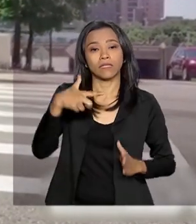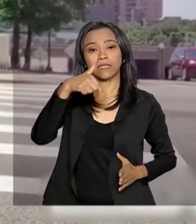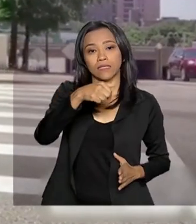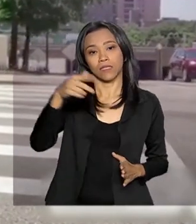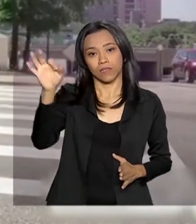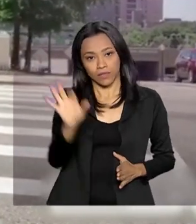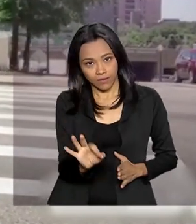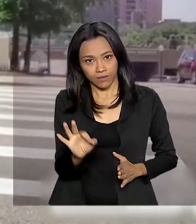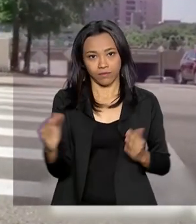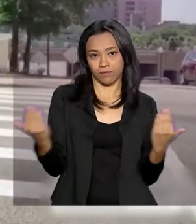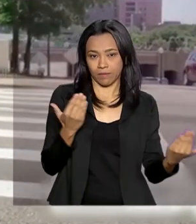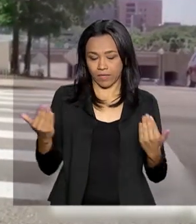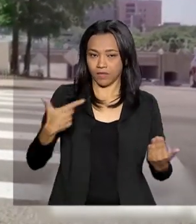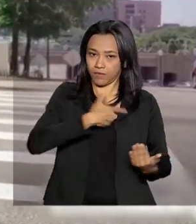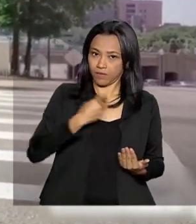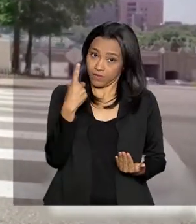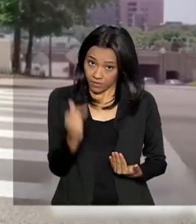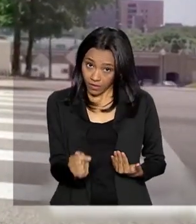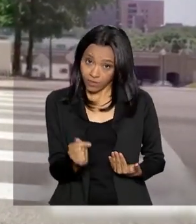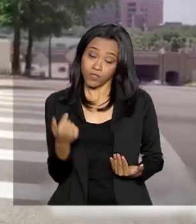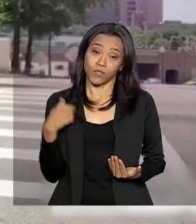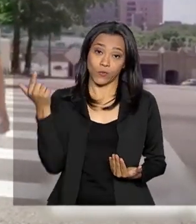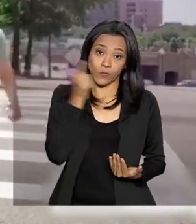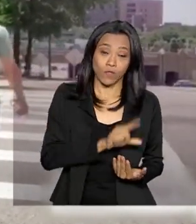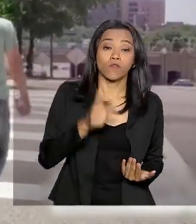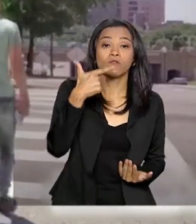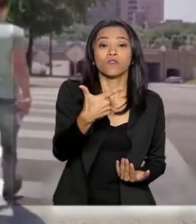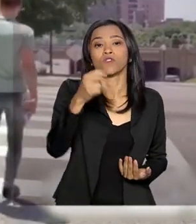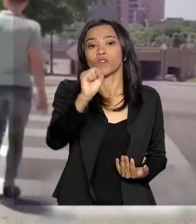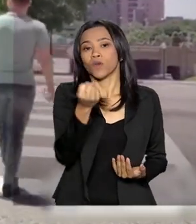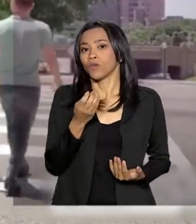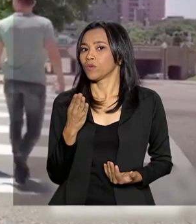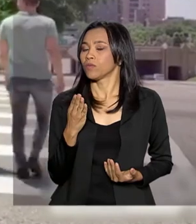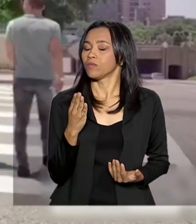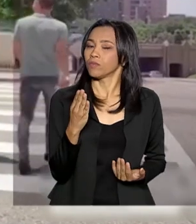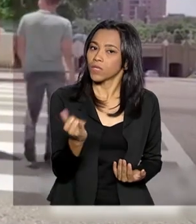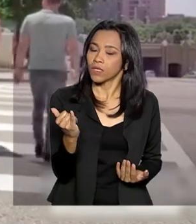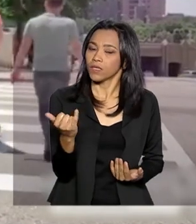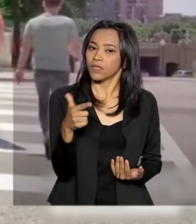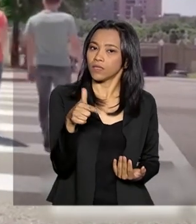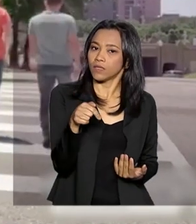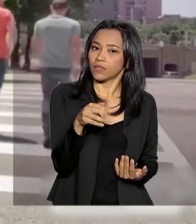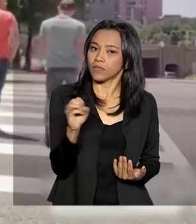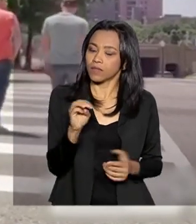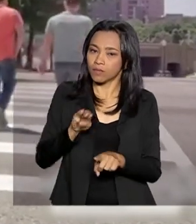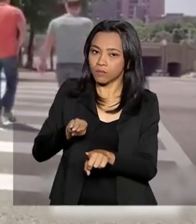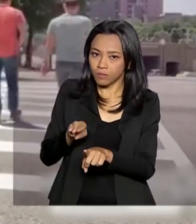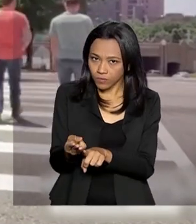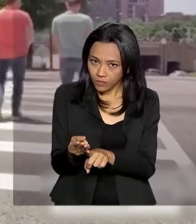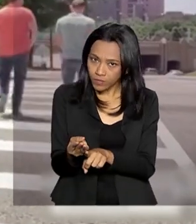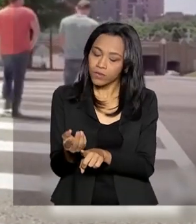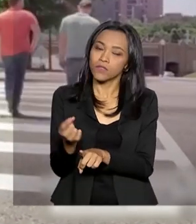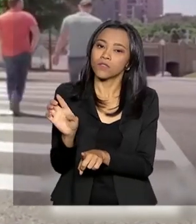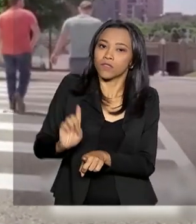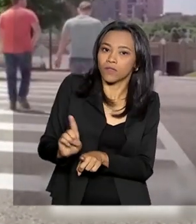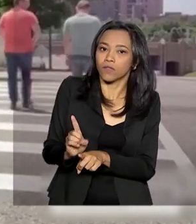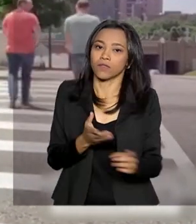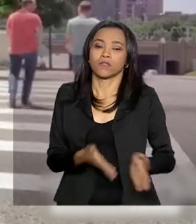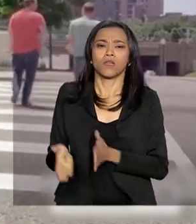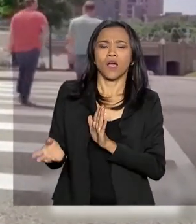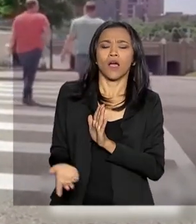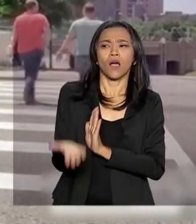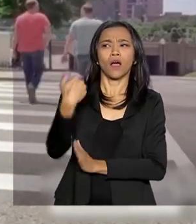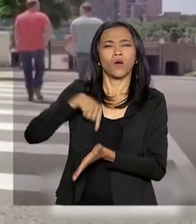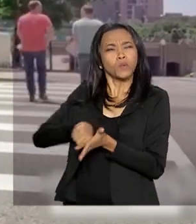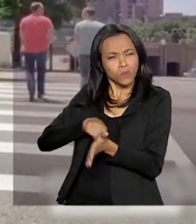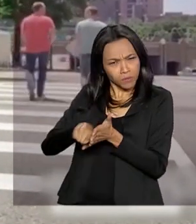relação a 2017 e alcançaram 28 bilhões e 700 milhões de dólares. Segundo o último levantamento feito pelo